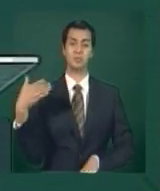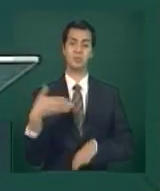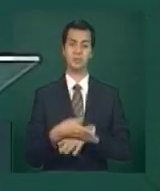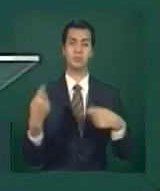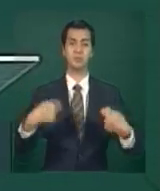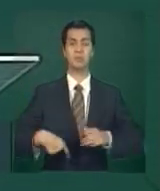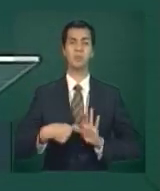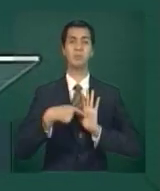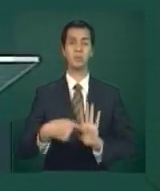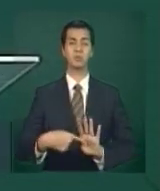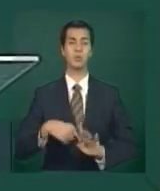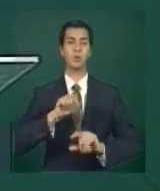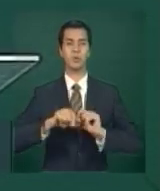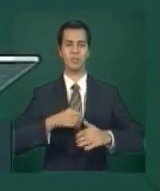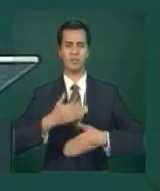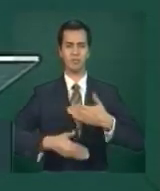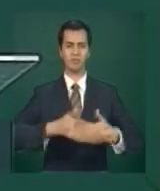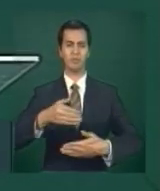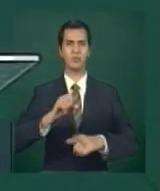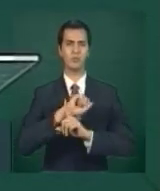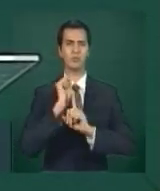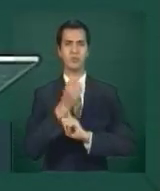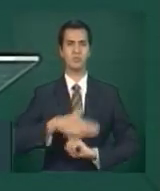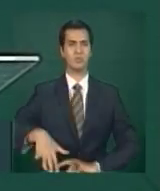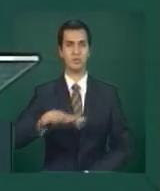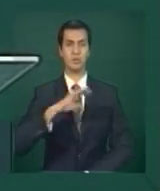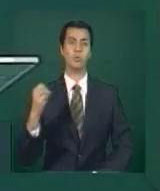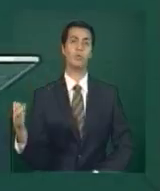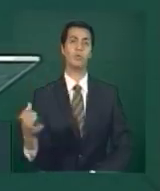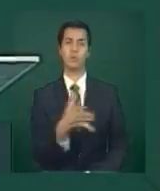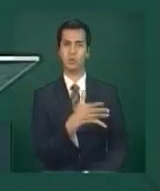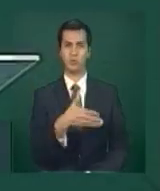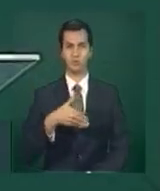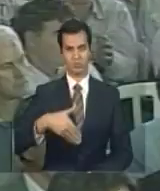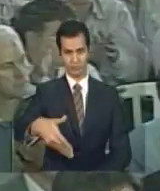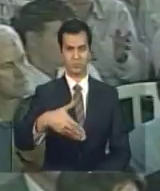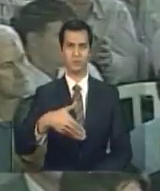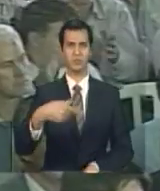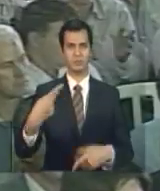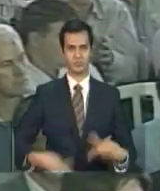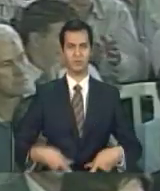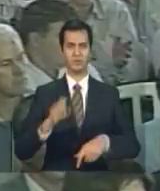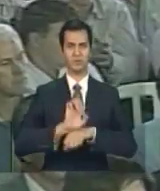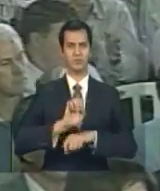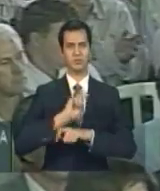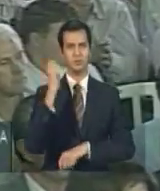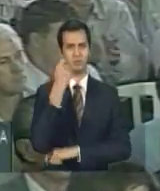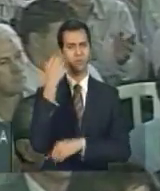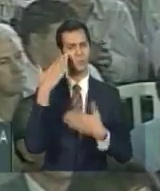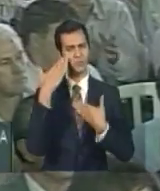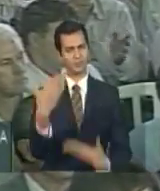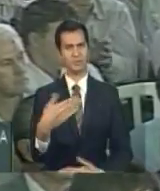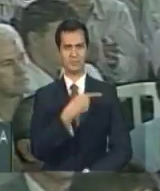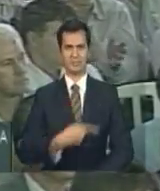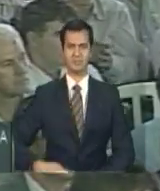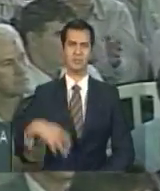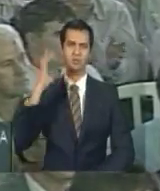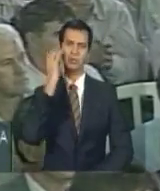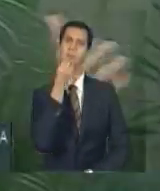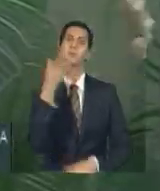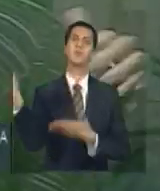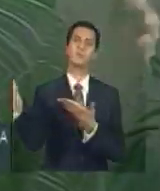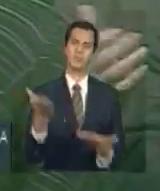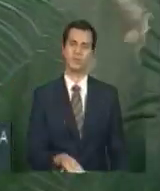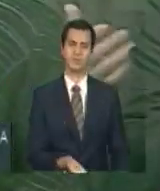desenvolvimento social, político e econômico do nosso Estado. Muito obrigado, Presidenta. Seja bem-vinda e